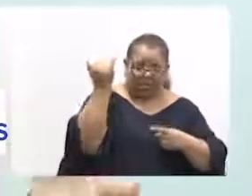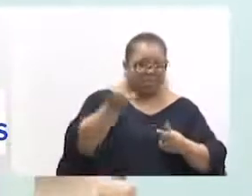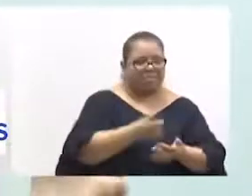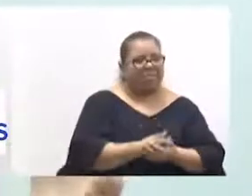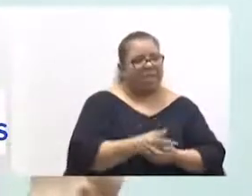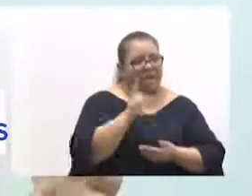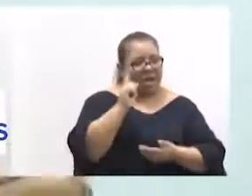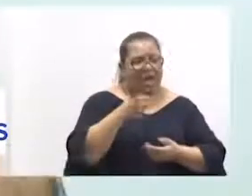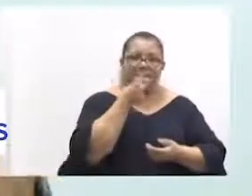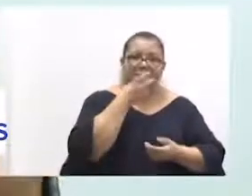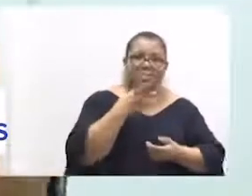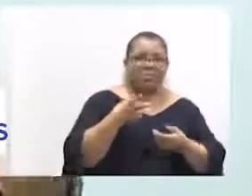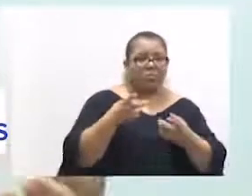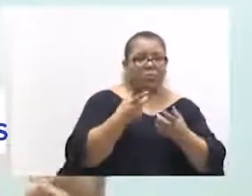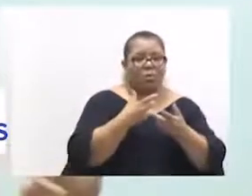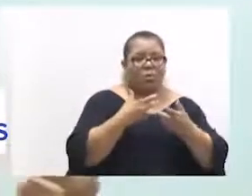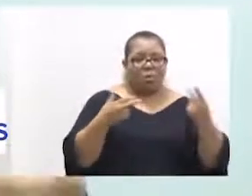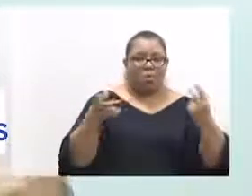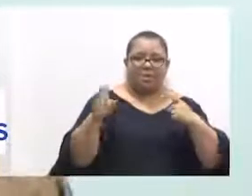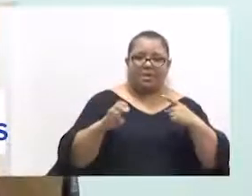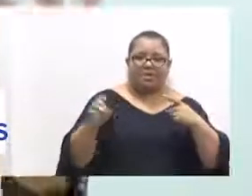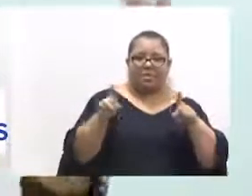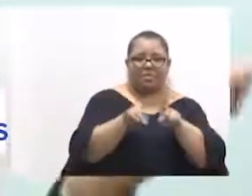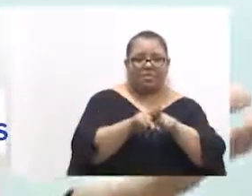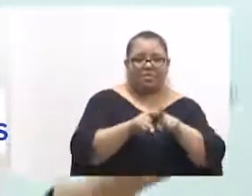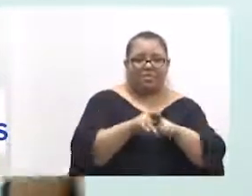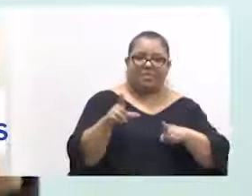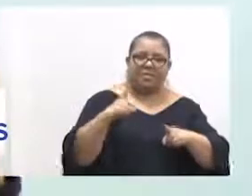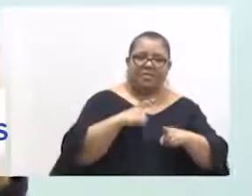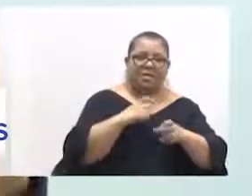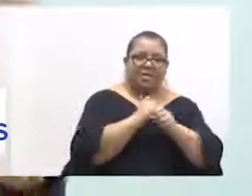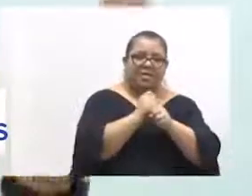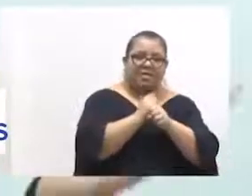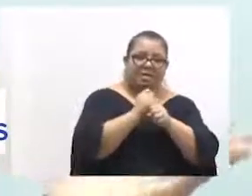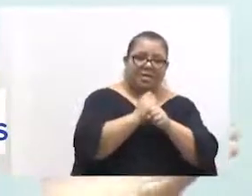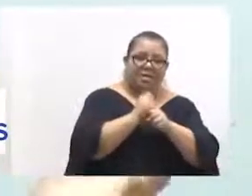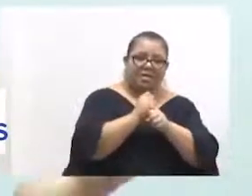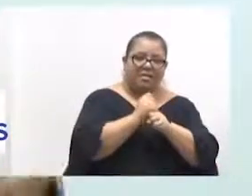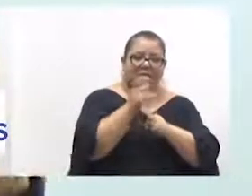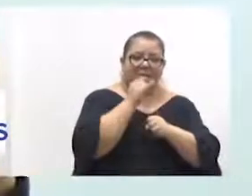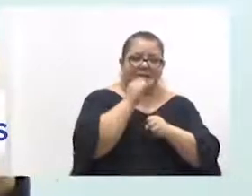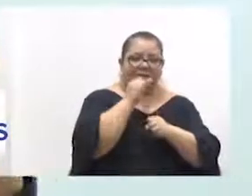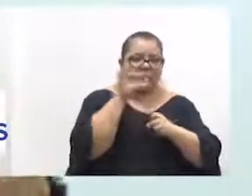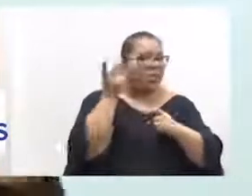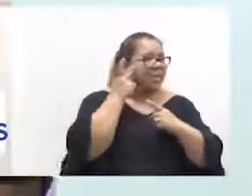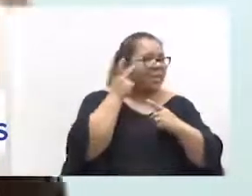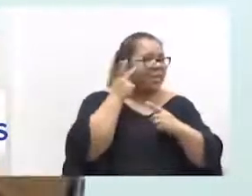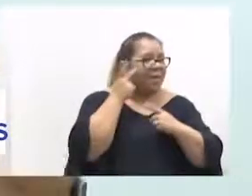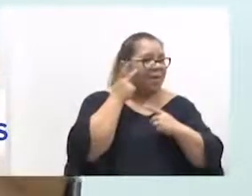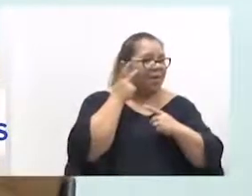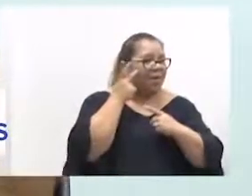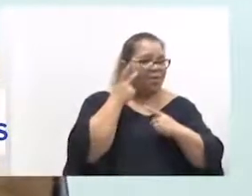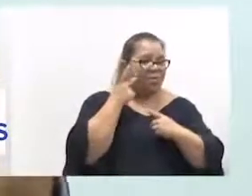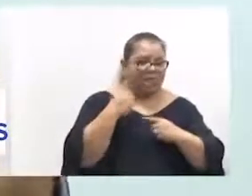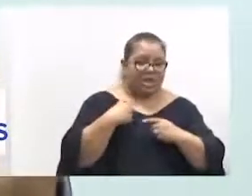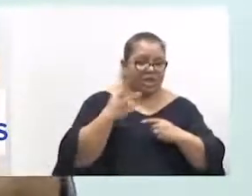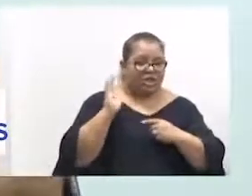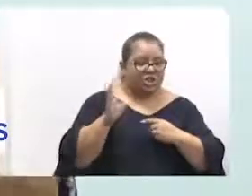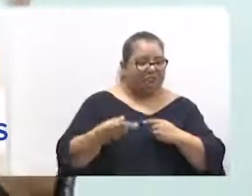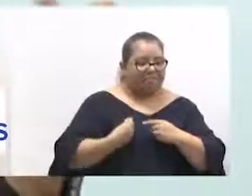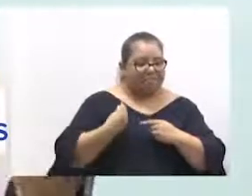totalmente viável, já que outros estados têm há muitos anos, como é exemplo de São Paulo, que é o mais clássico, que eu vivenciei.